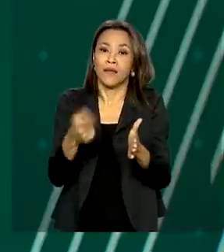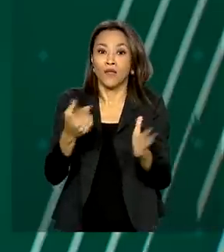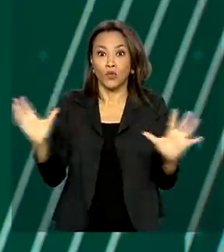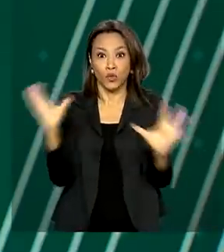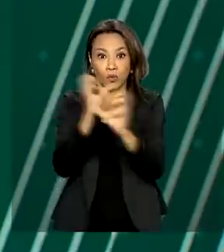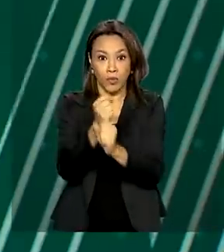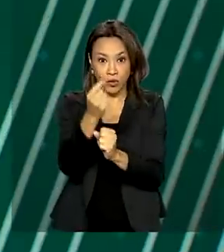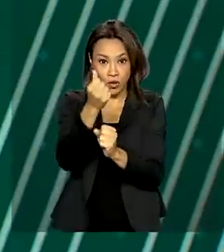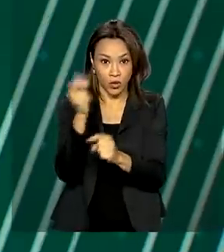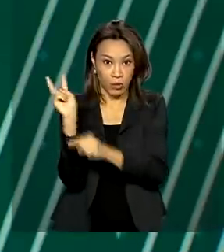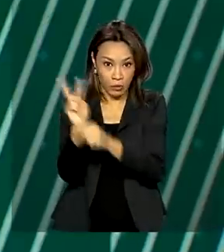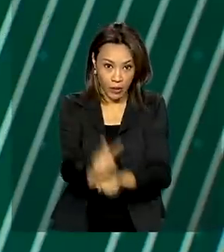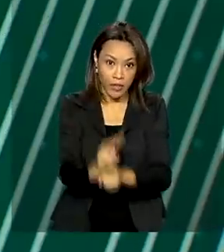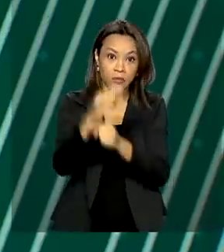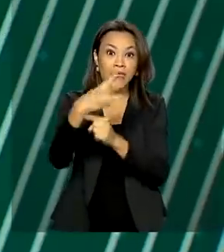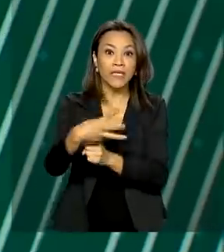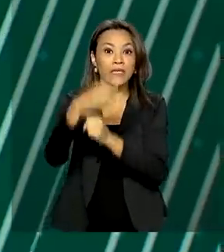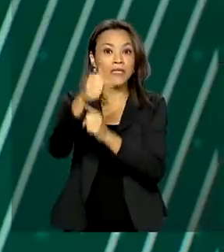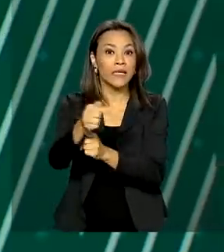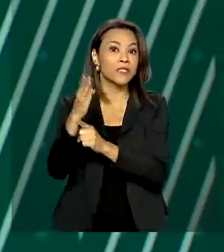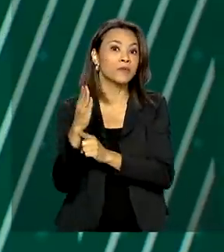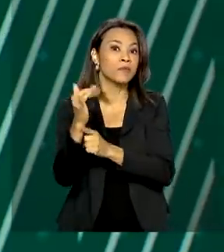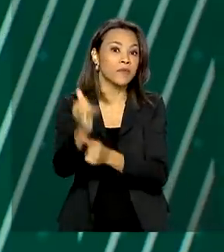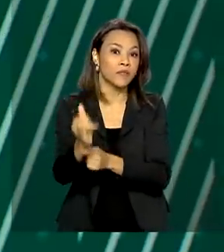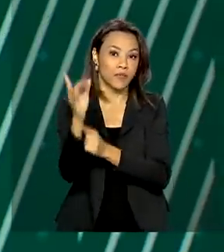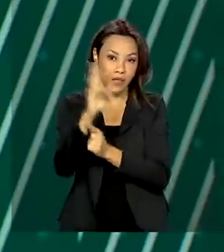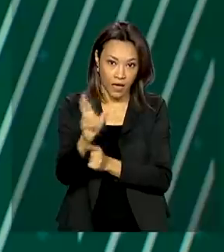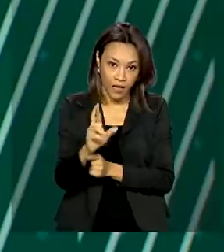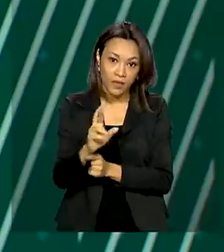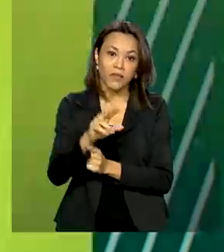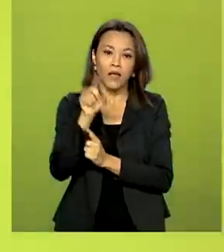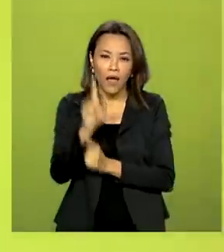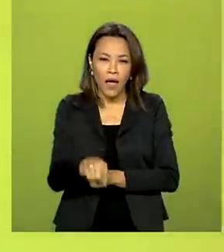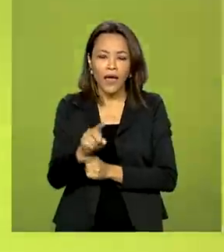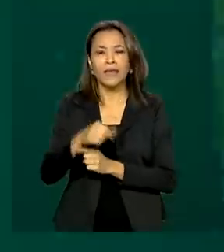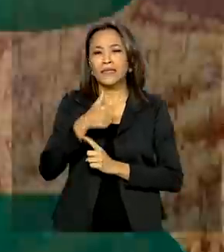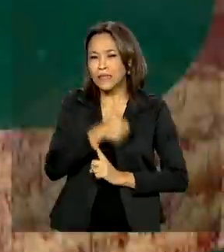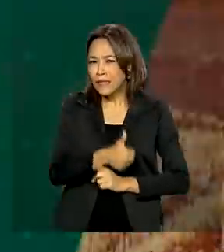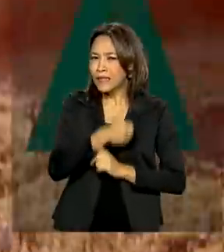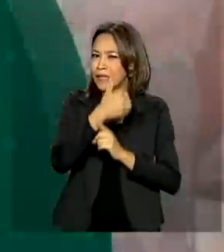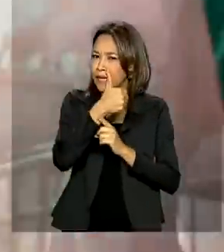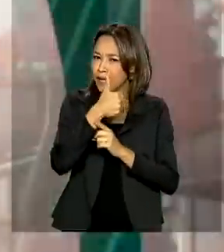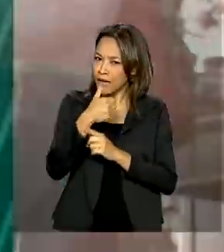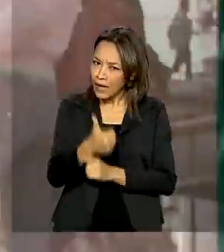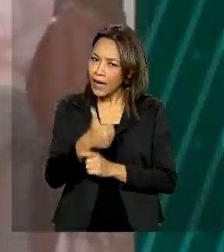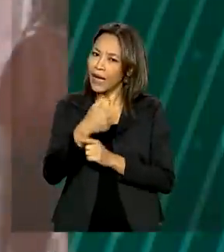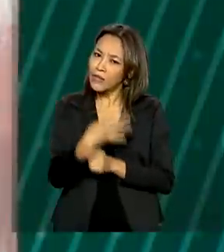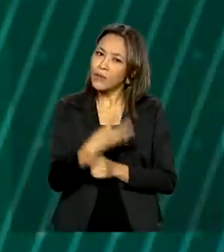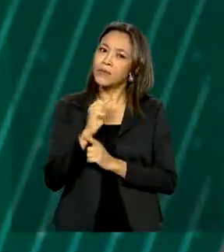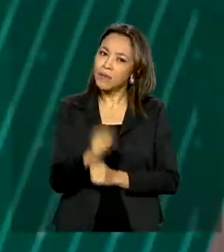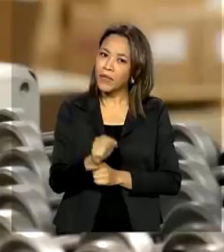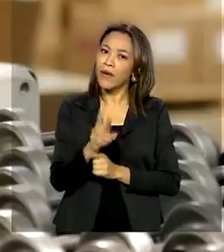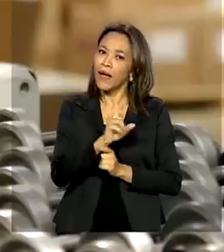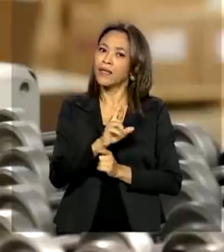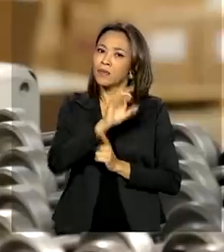superou R$ 37,5 bilhões, uma média de R 114 mil por operação.